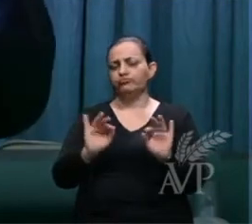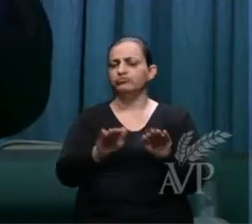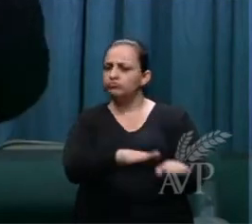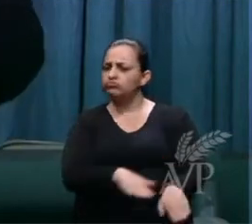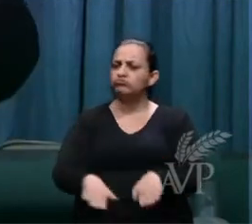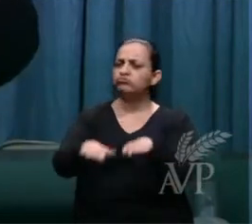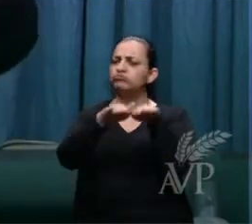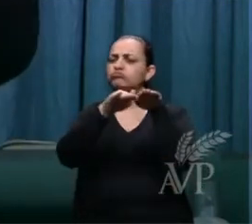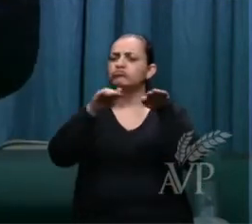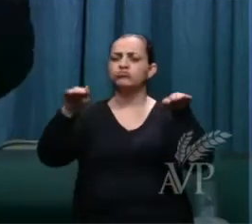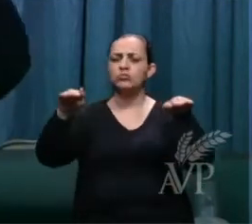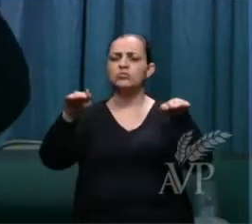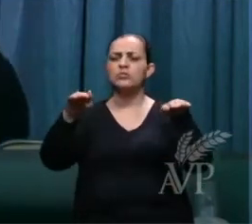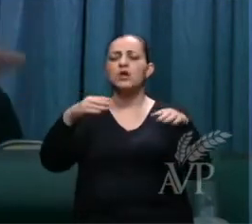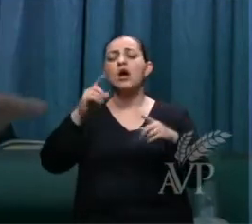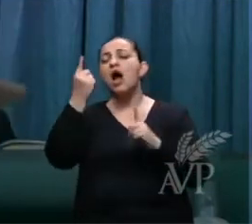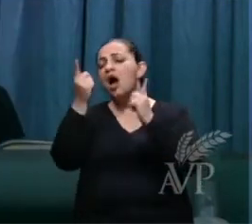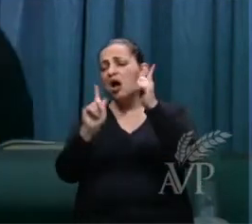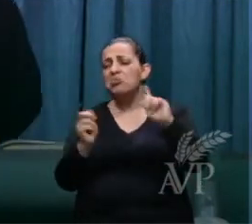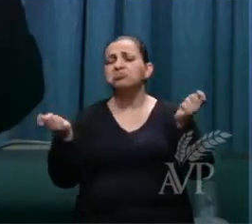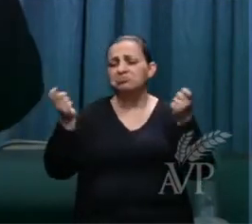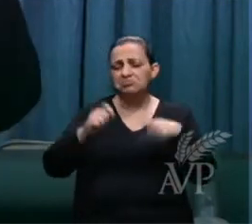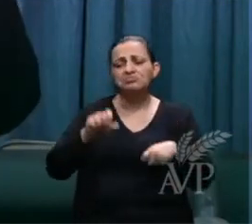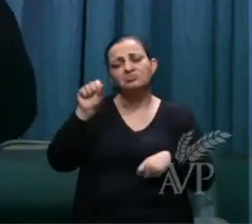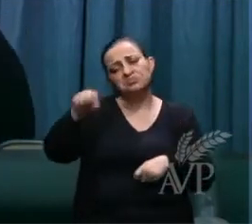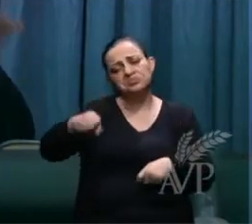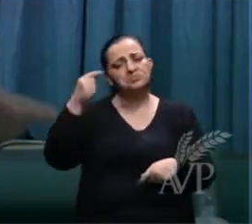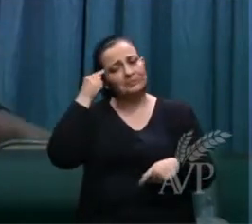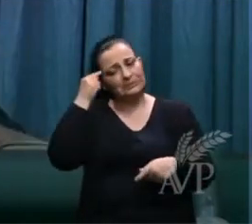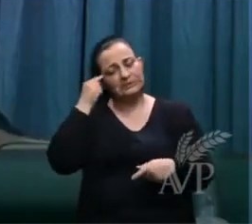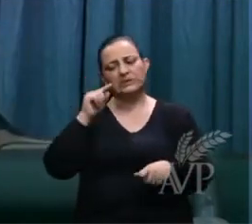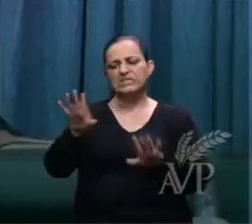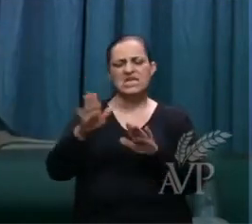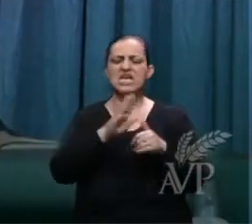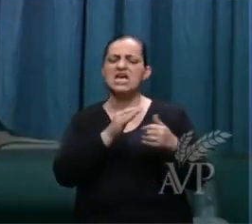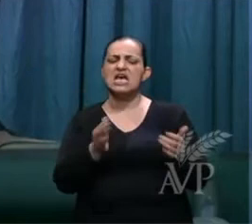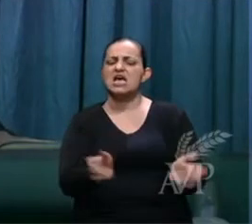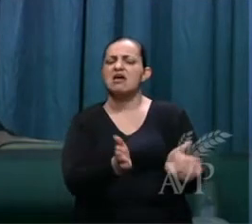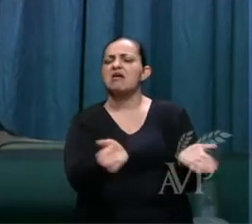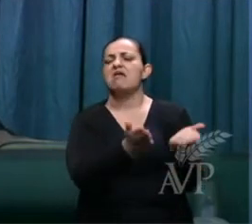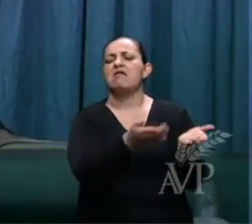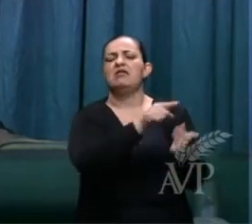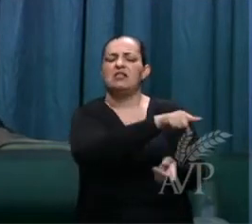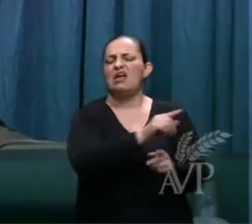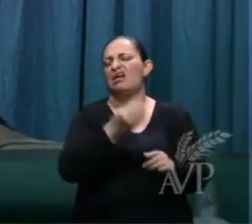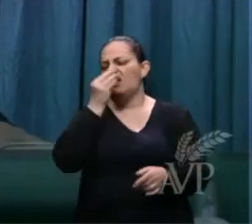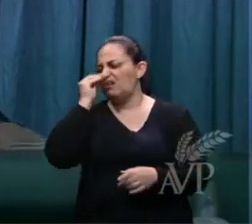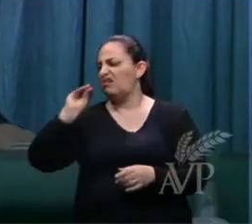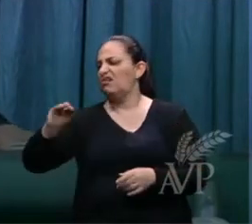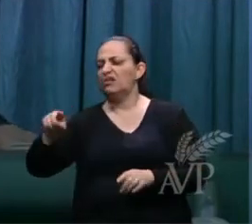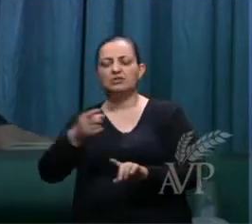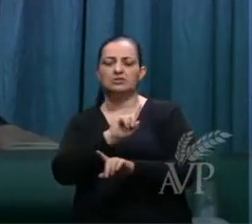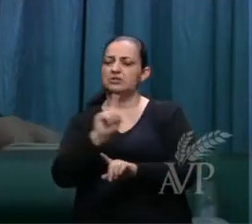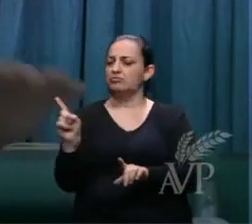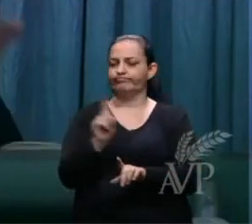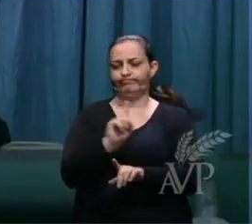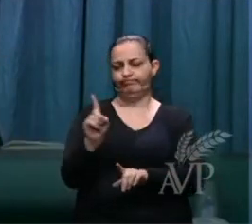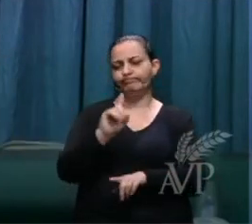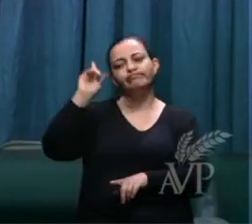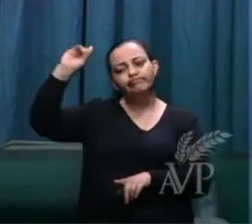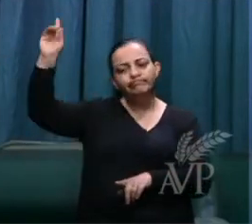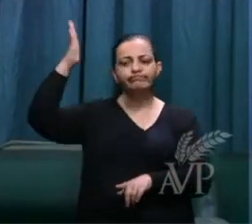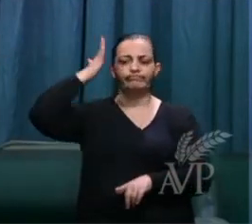gente sabia, favorece, mas Deus sabe de nossos passos.